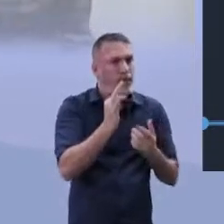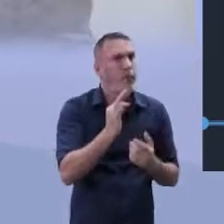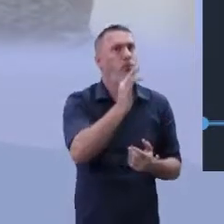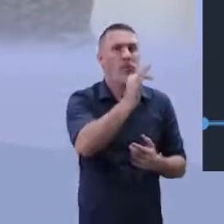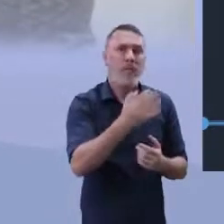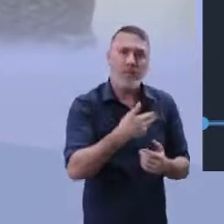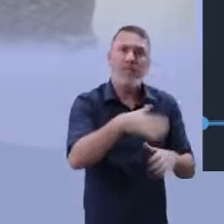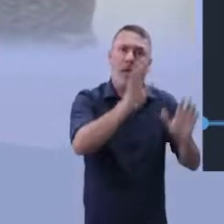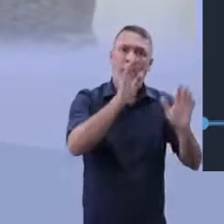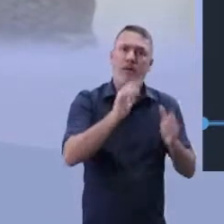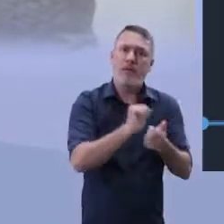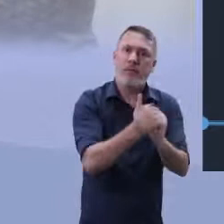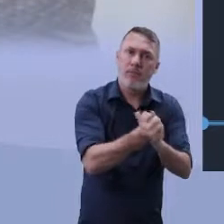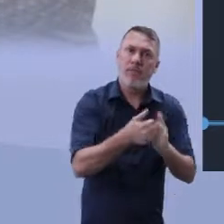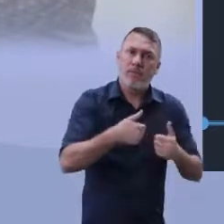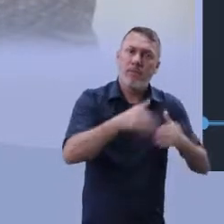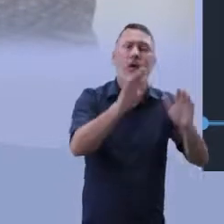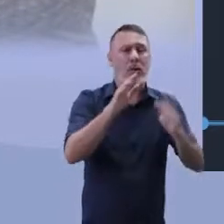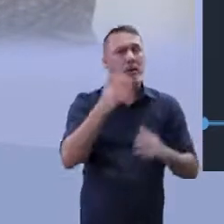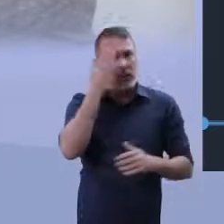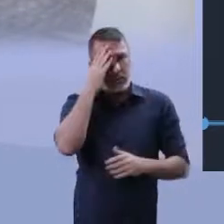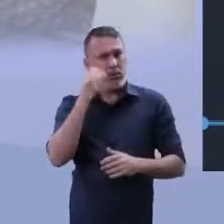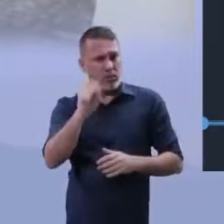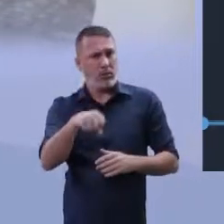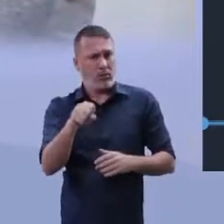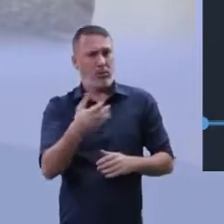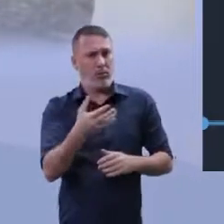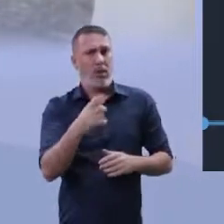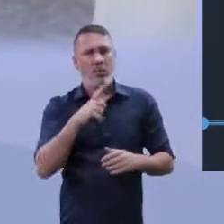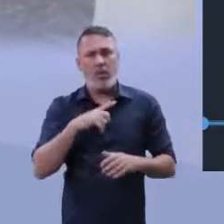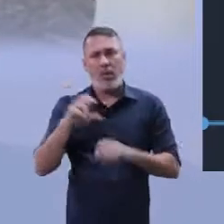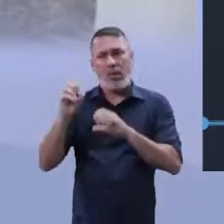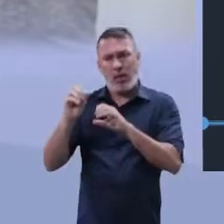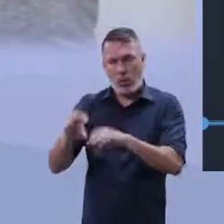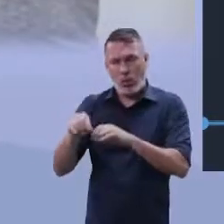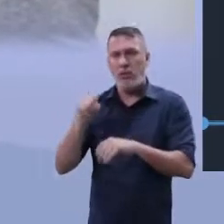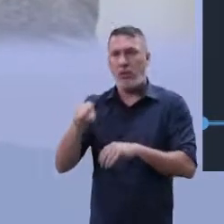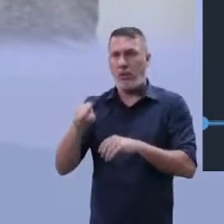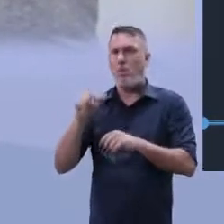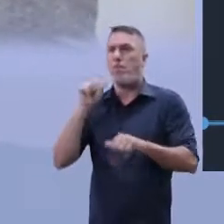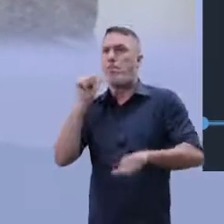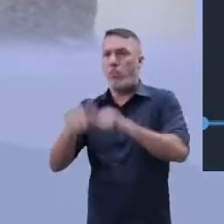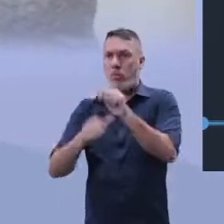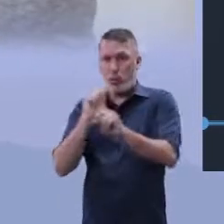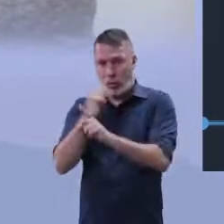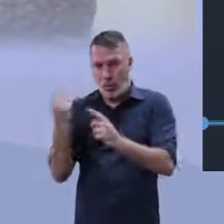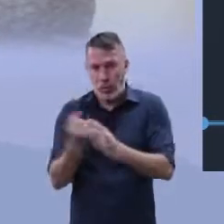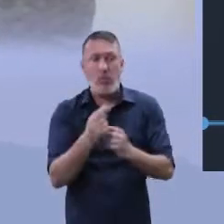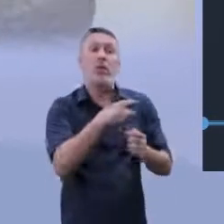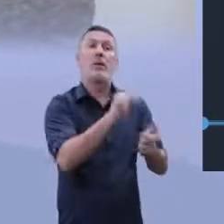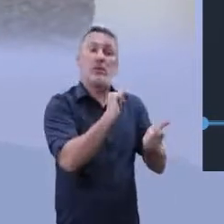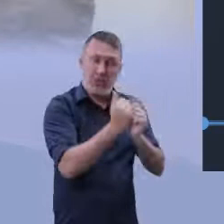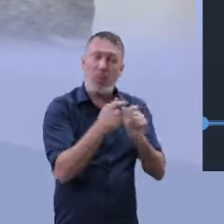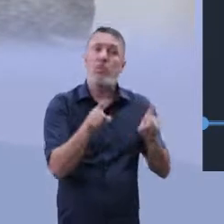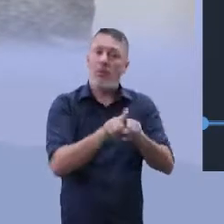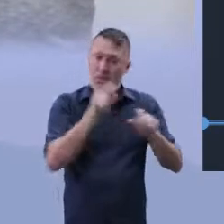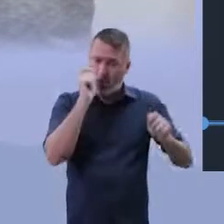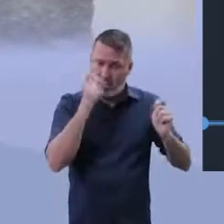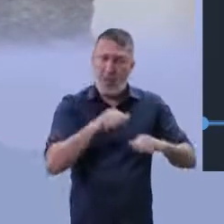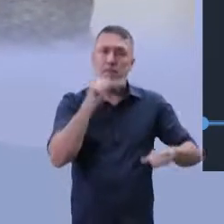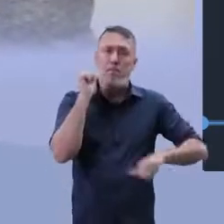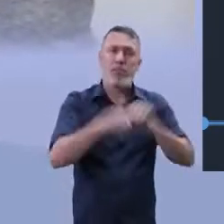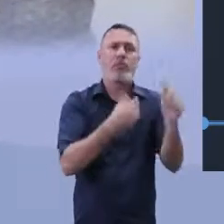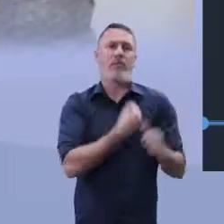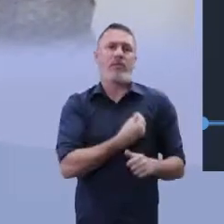seguir essa carreira. Porque sabemos que é, sim, da mesma forma que a educação é um fator de mudança social, o esporte também pode